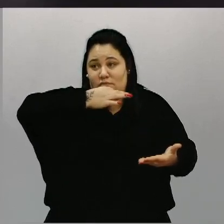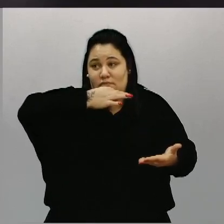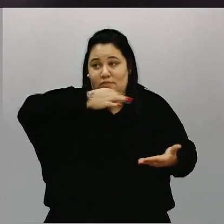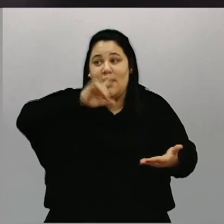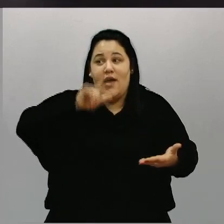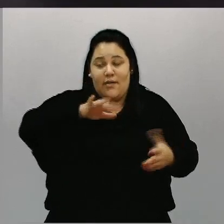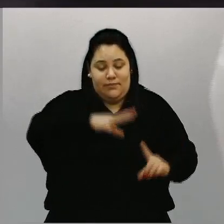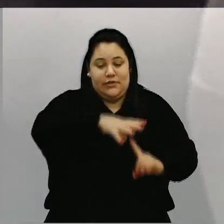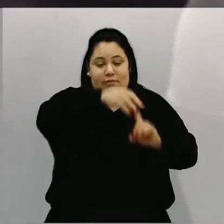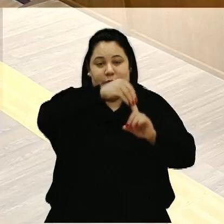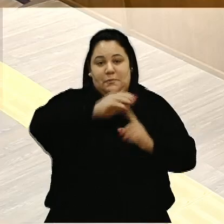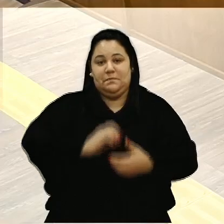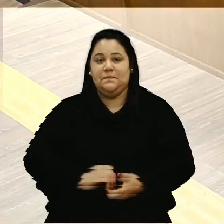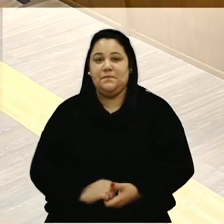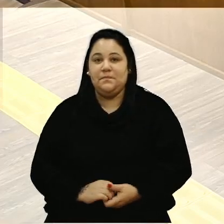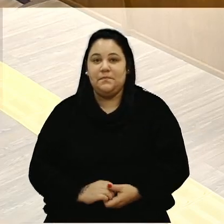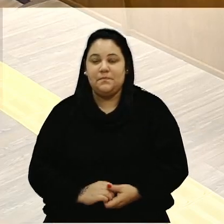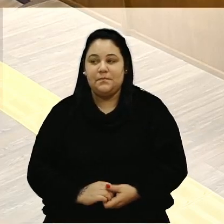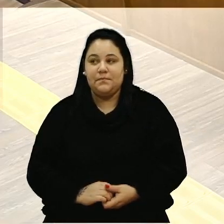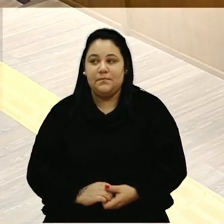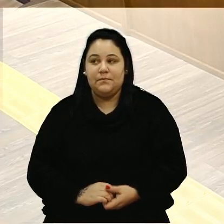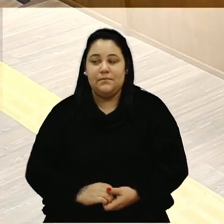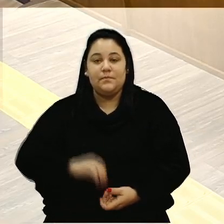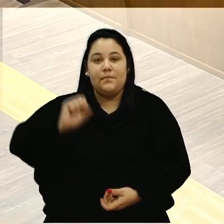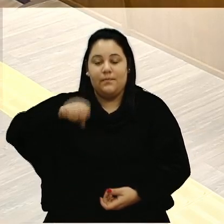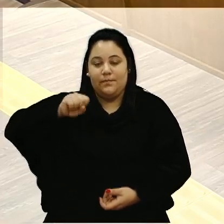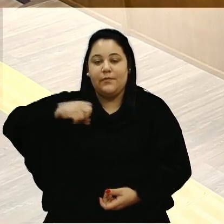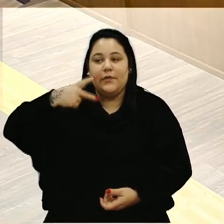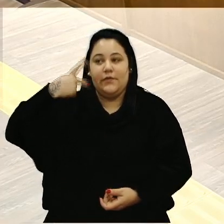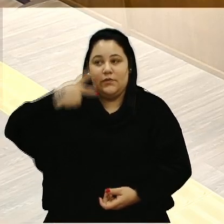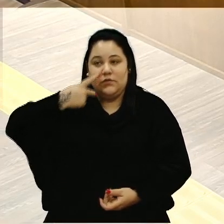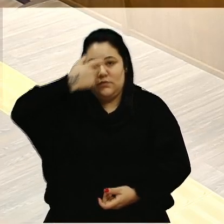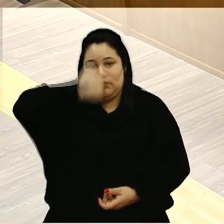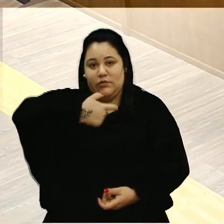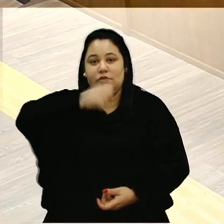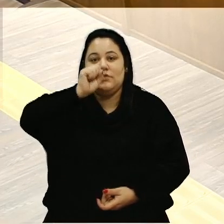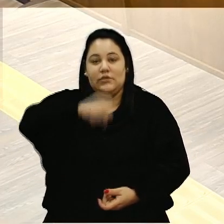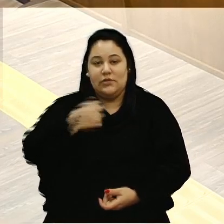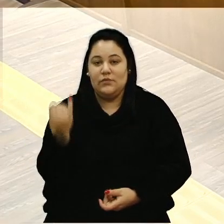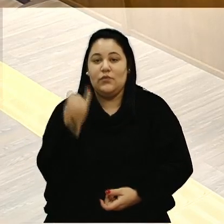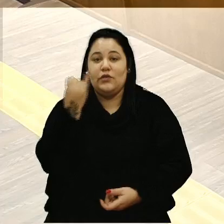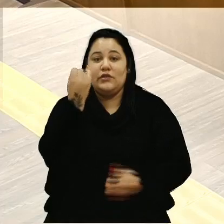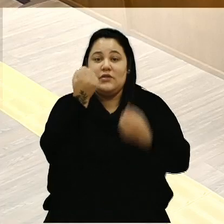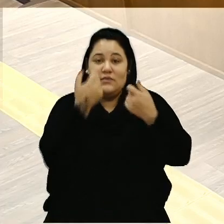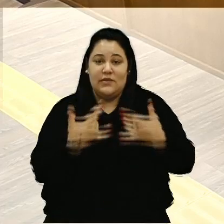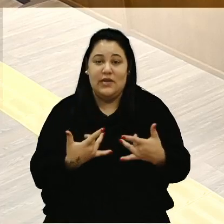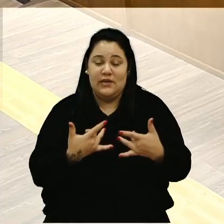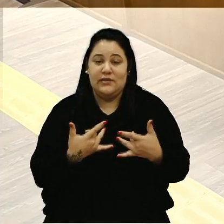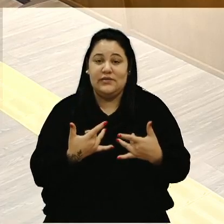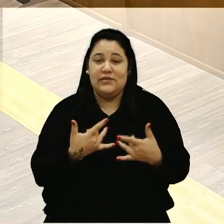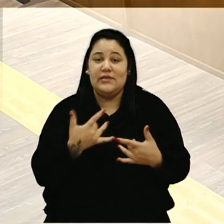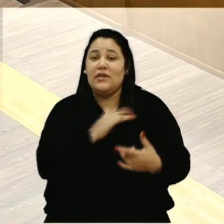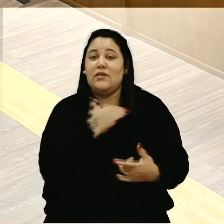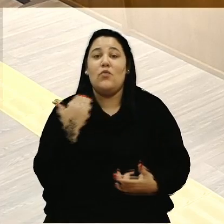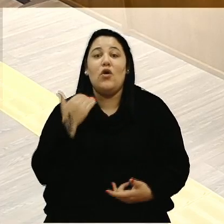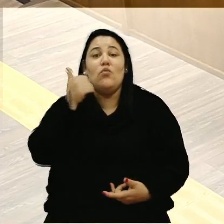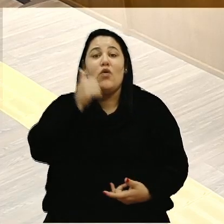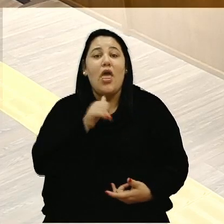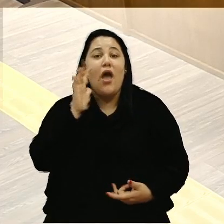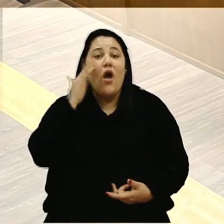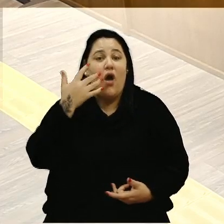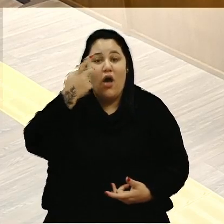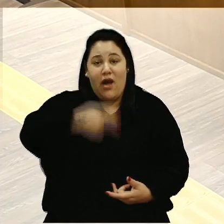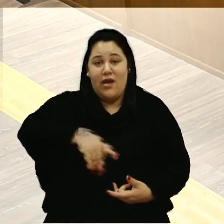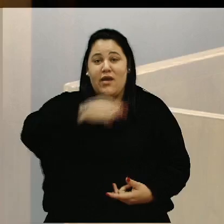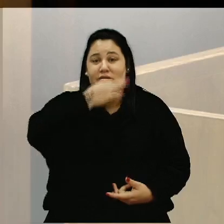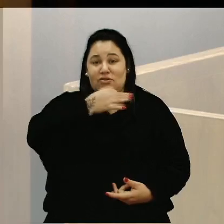referência. Exatamente, vereador. Eu acho que é muito importante a gente ressaltar que dos feminicídios que aconteceram aqui em Caxias